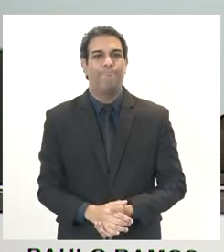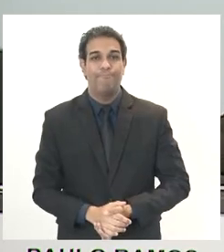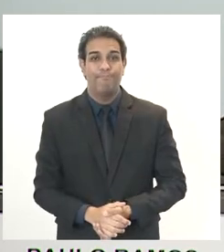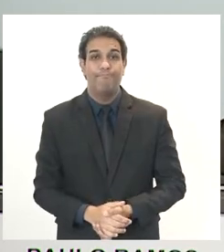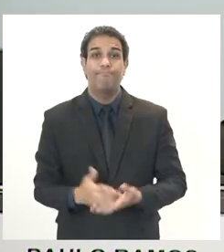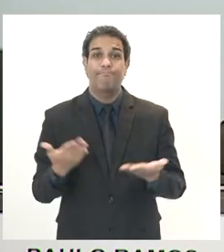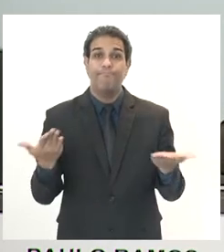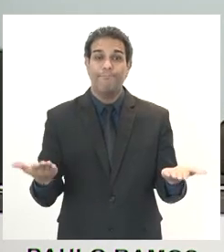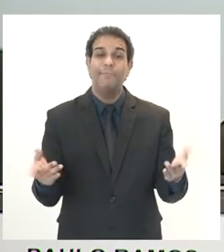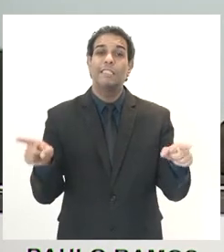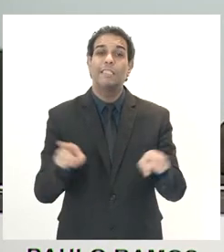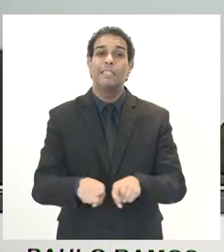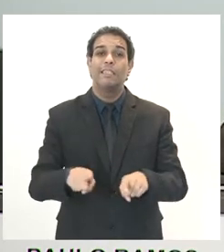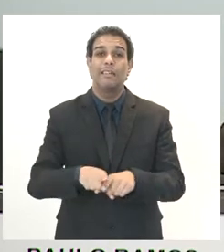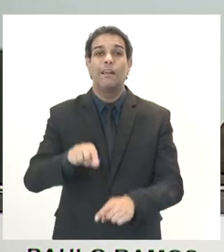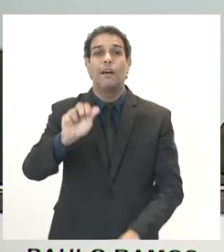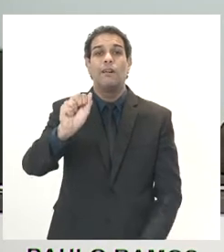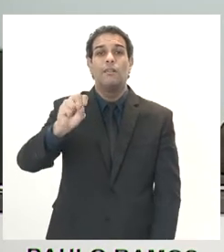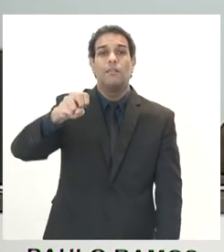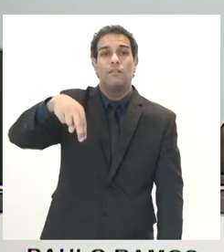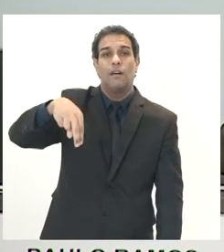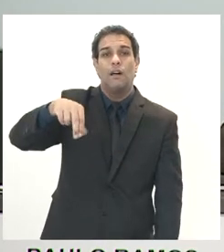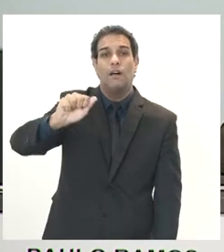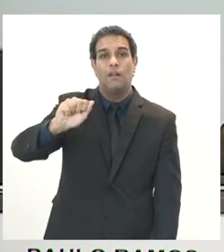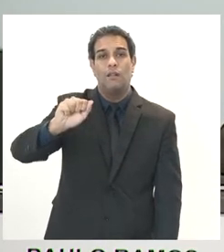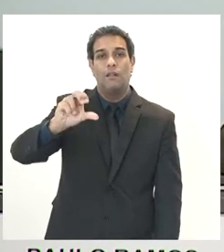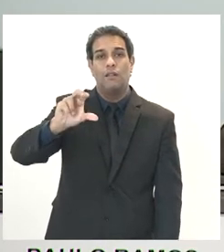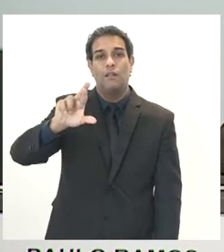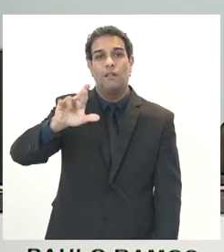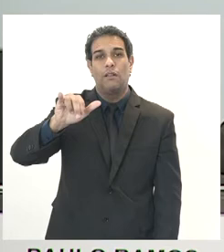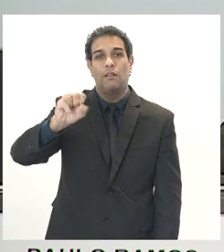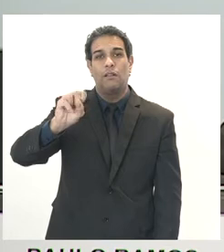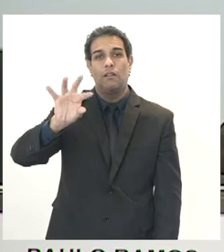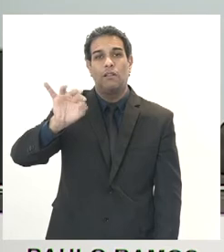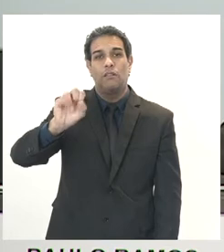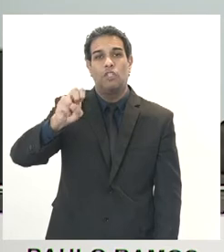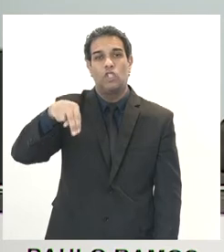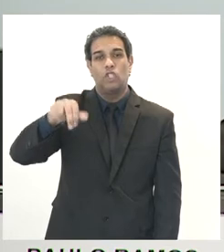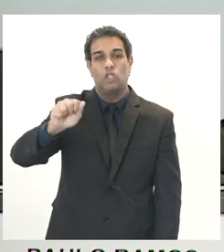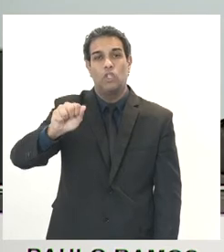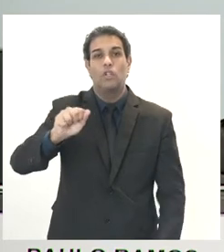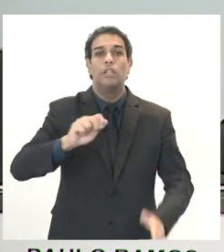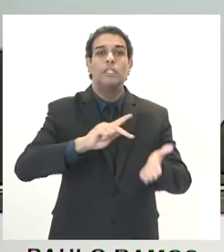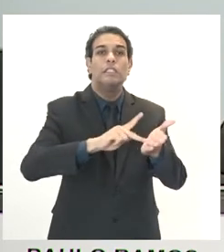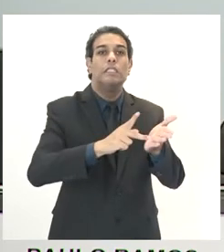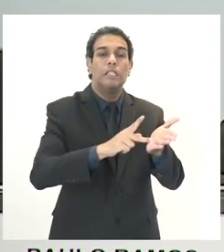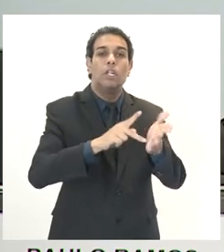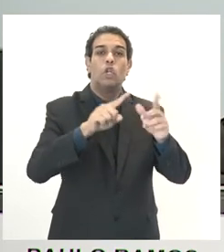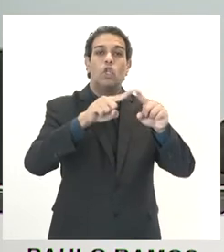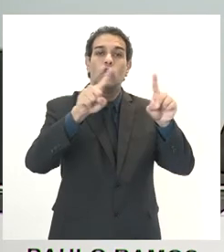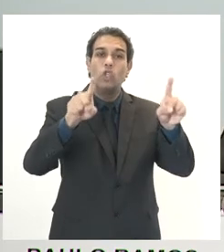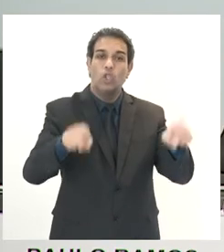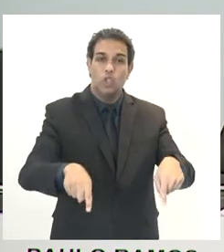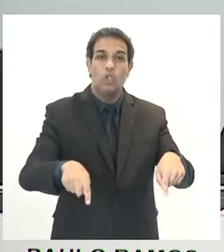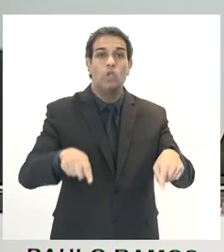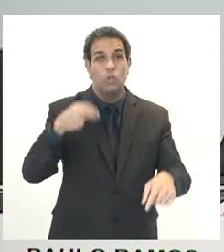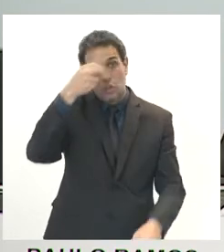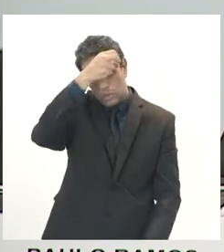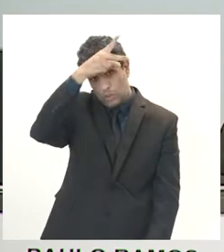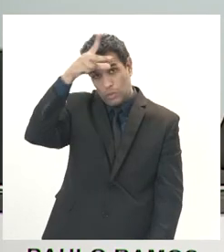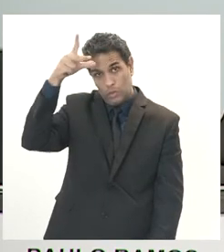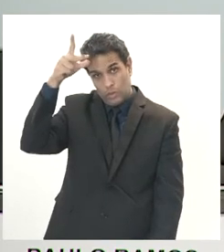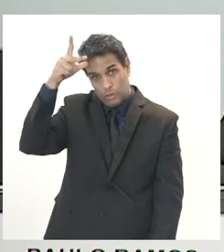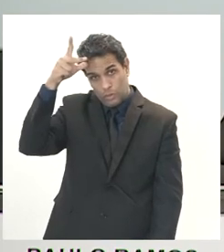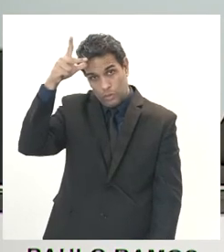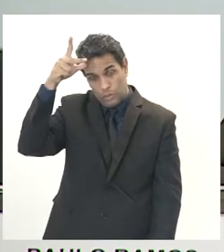aqui a Ana Cristina Lessa Pereira, sindicato dos servidores do município de